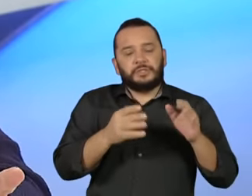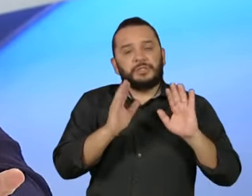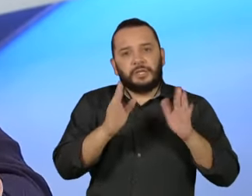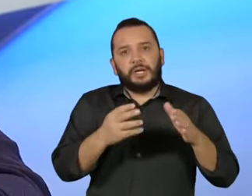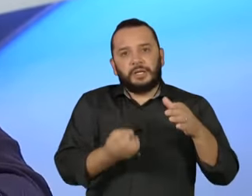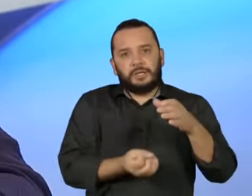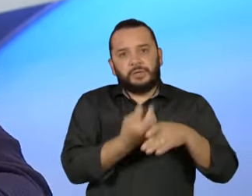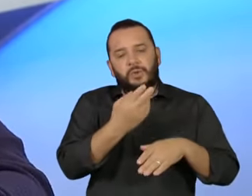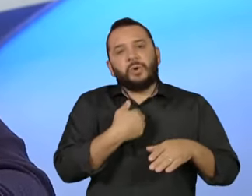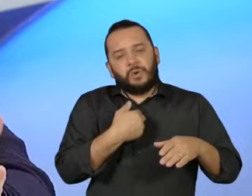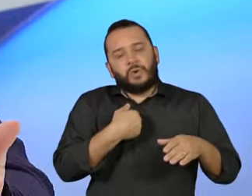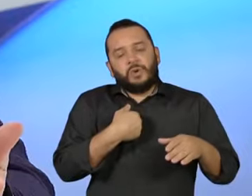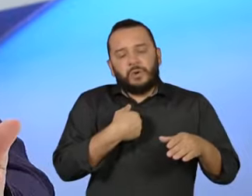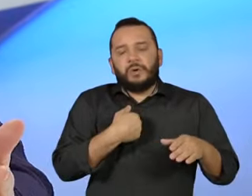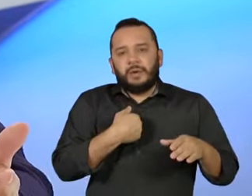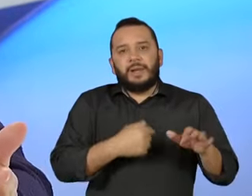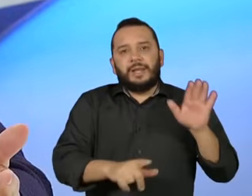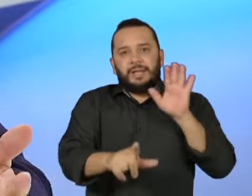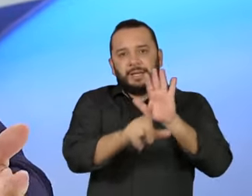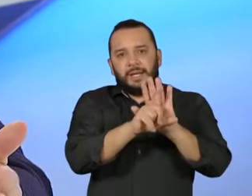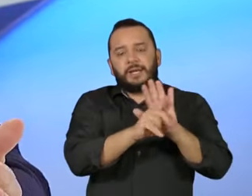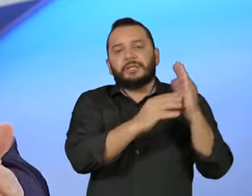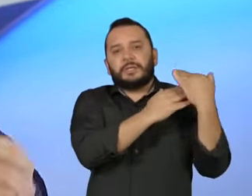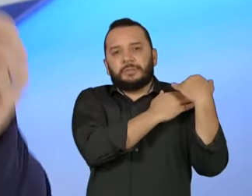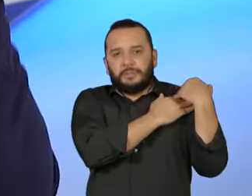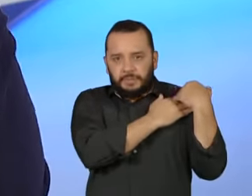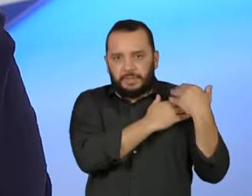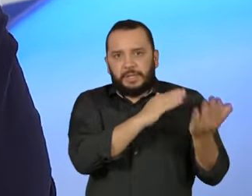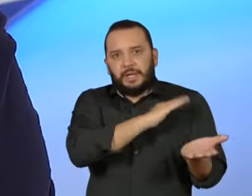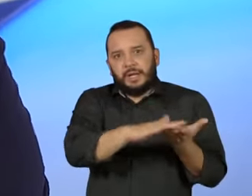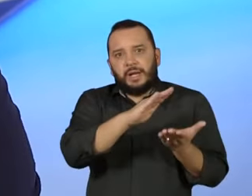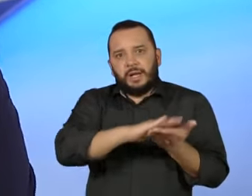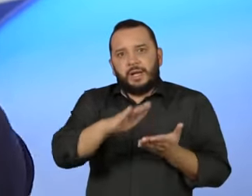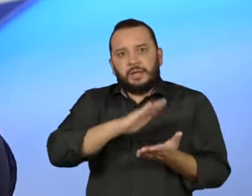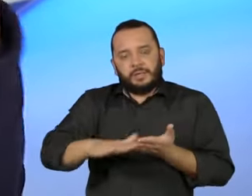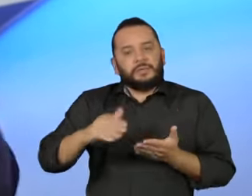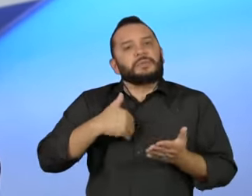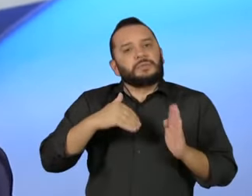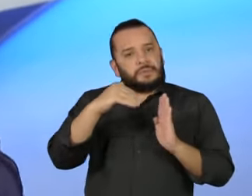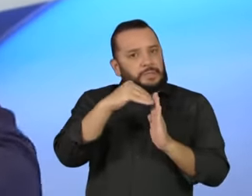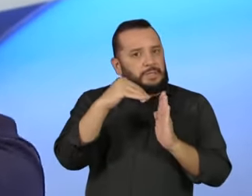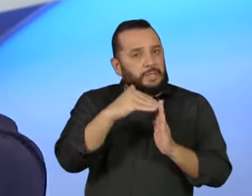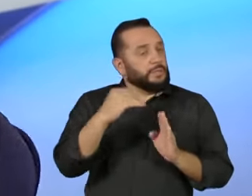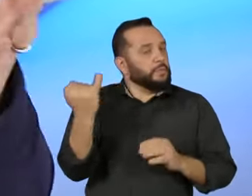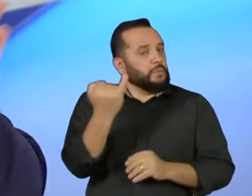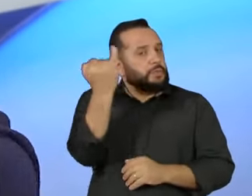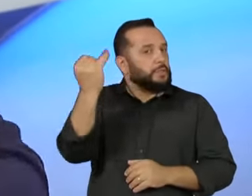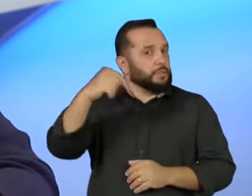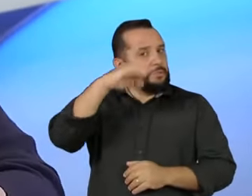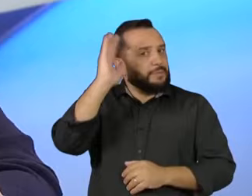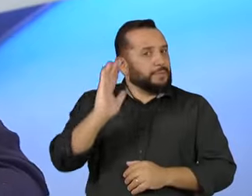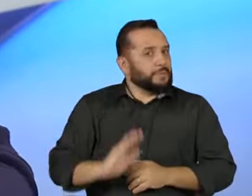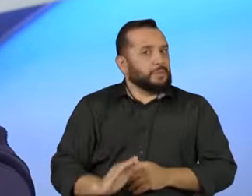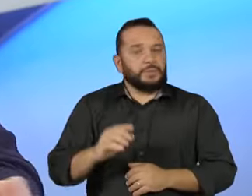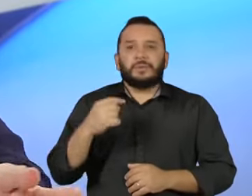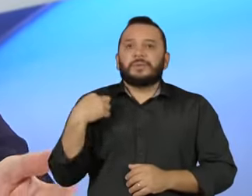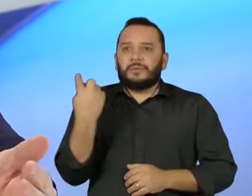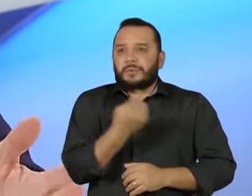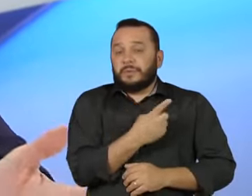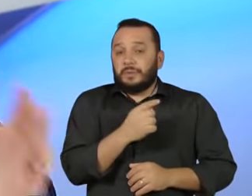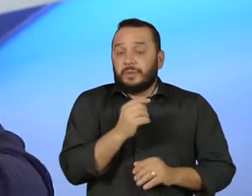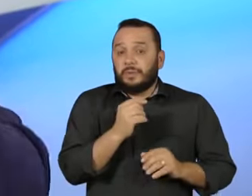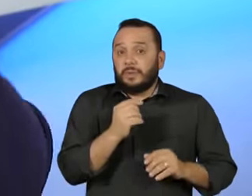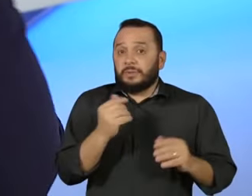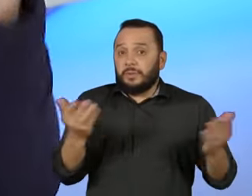Responsabilidade Fiscal no Senado, que foi um marco na vida pública brasileira. E a gente hoje mobiliza, os corações e mentes aí da política estão